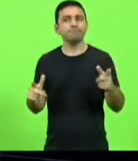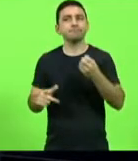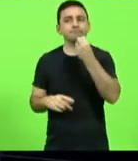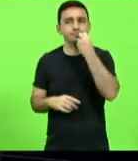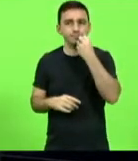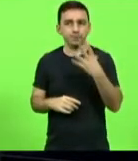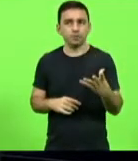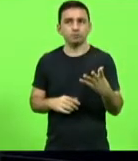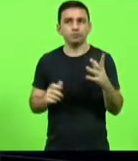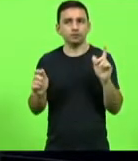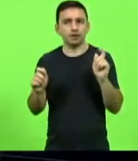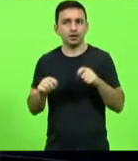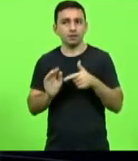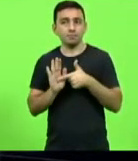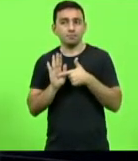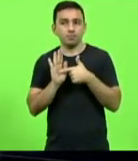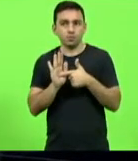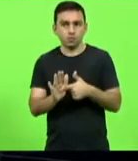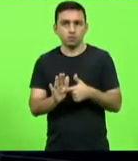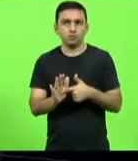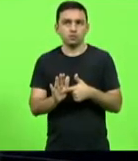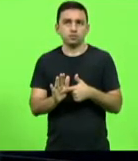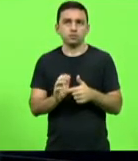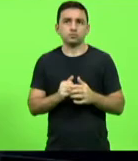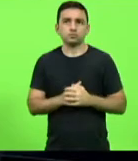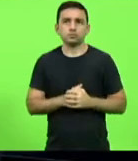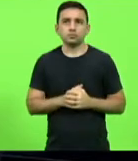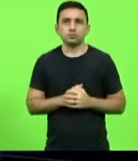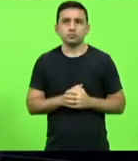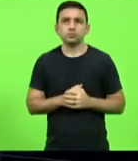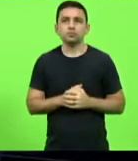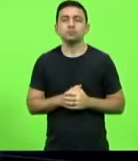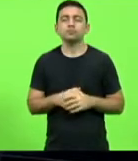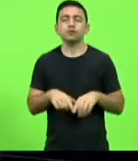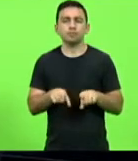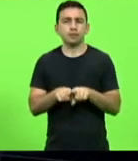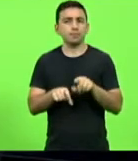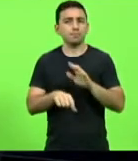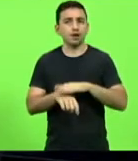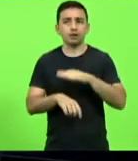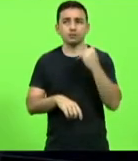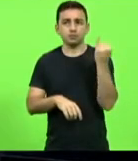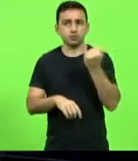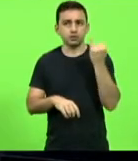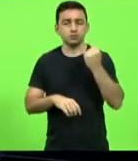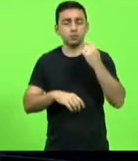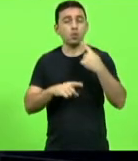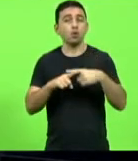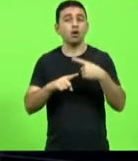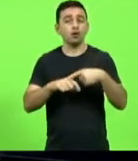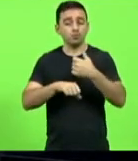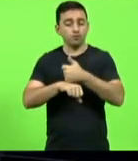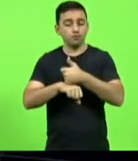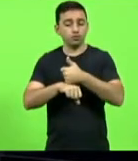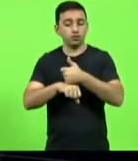eles é uma das questões obviamente mas é uma das mais importantes porque a mão de obra qualificada faz a diferença em quem